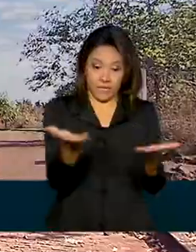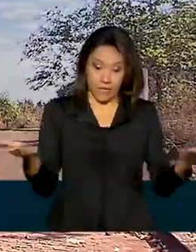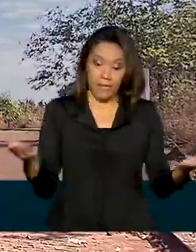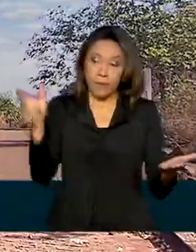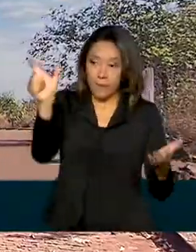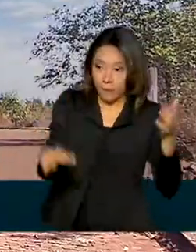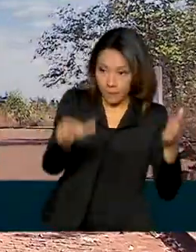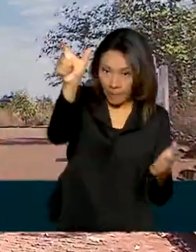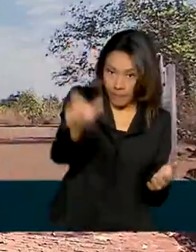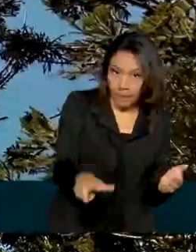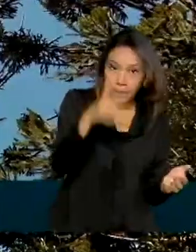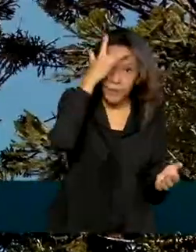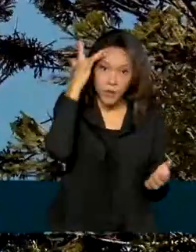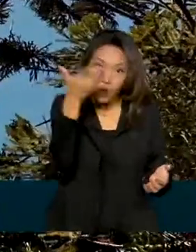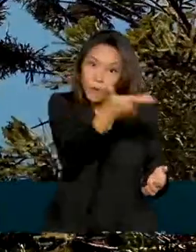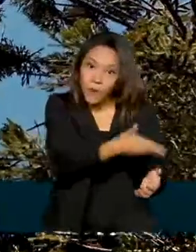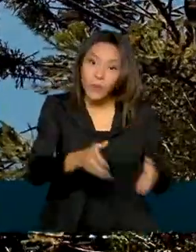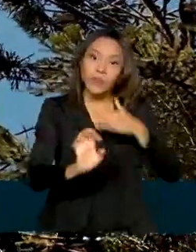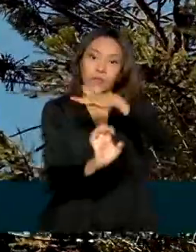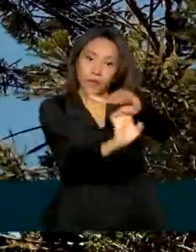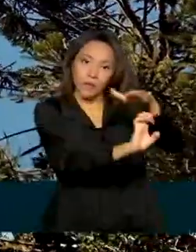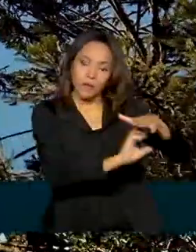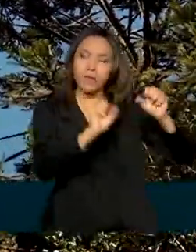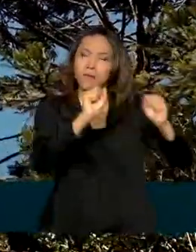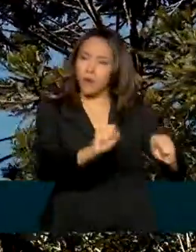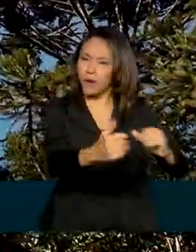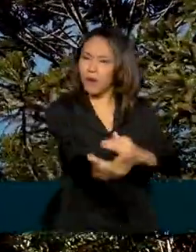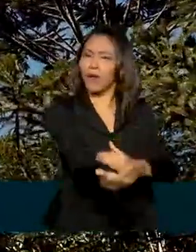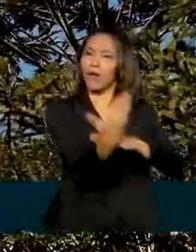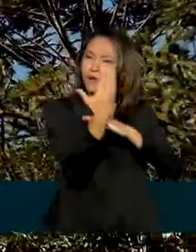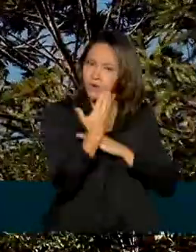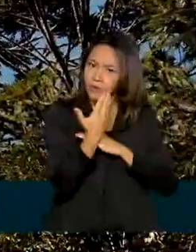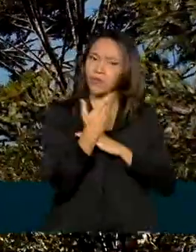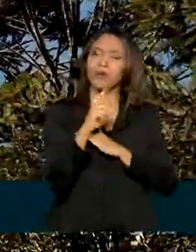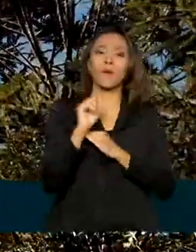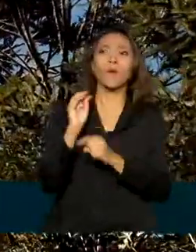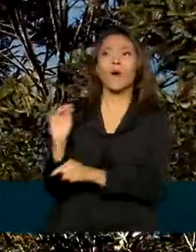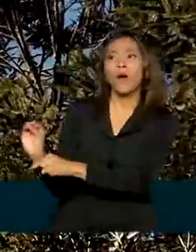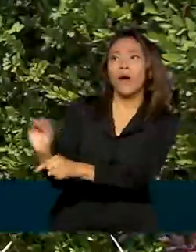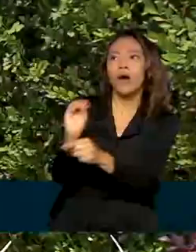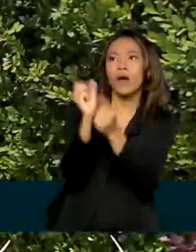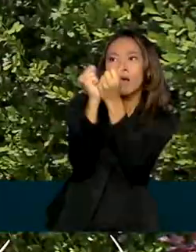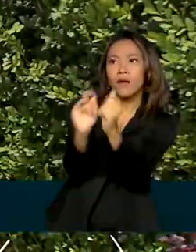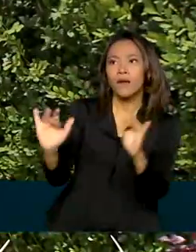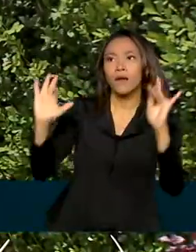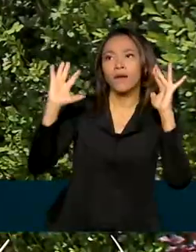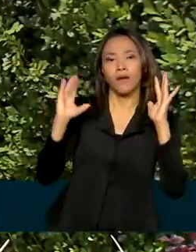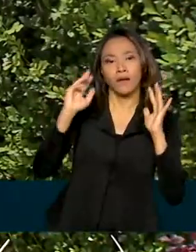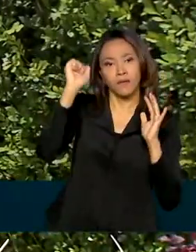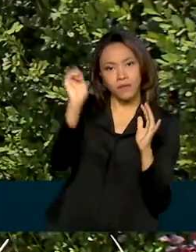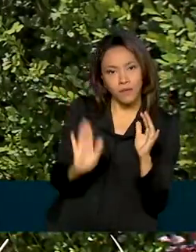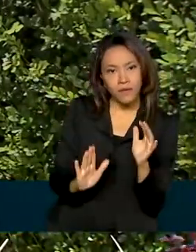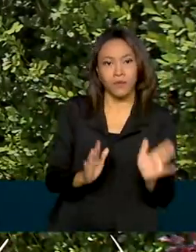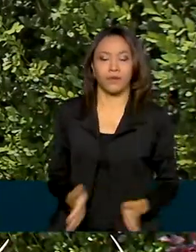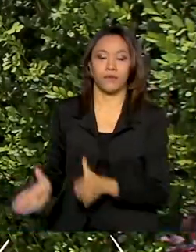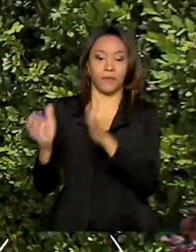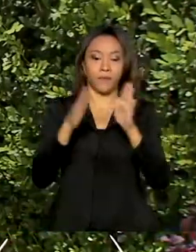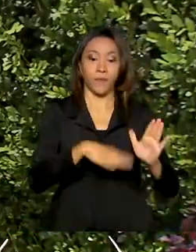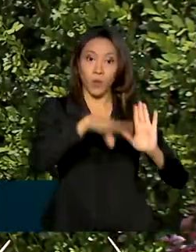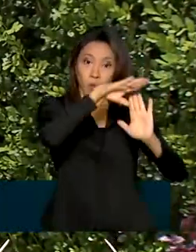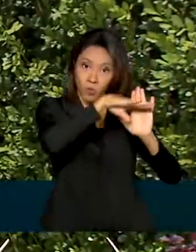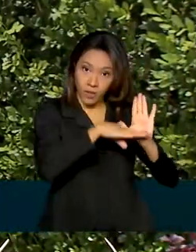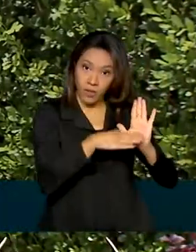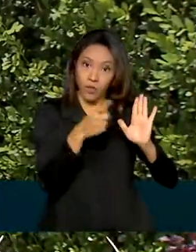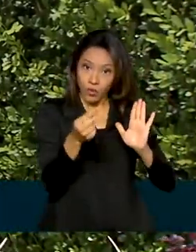nacionais ou estrangeiras podem contribuir com a proteção do meio ambiente no Brasil. No modelo do programa, os recursos